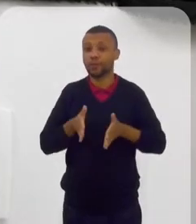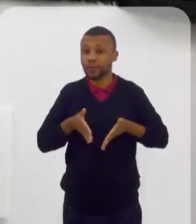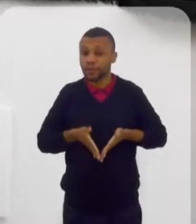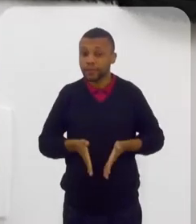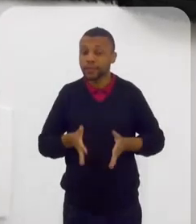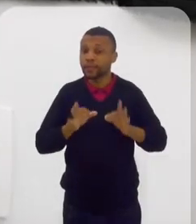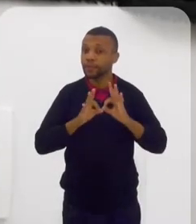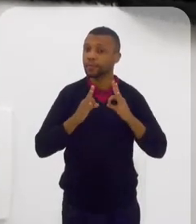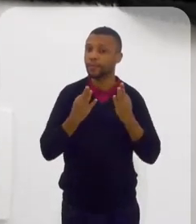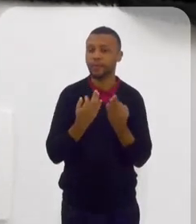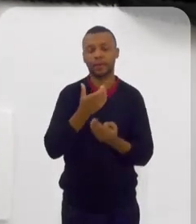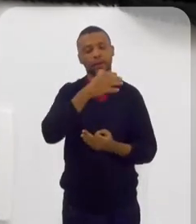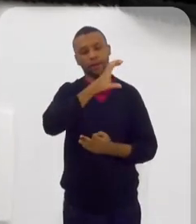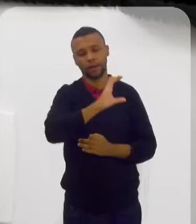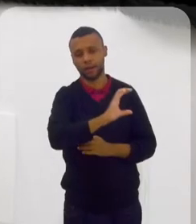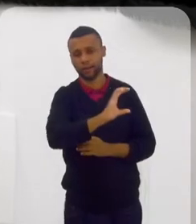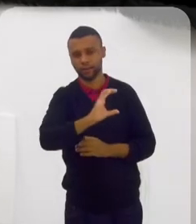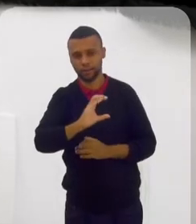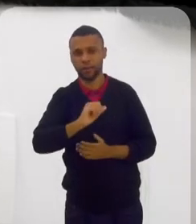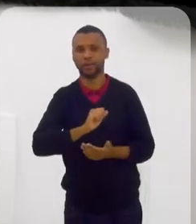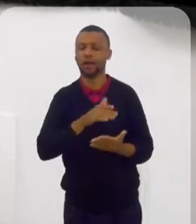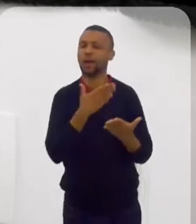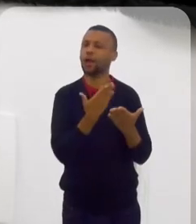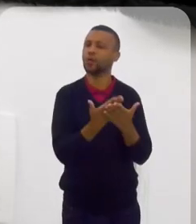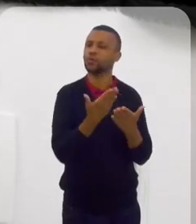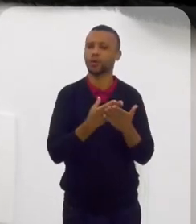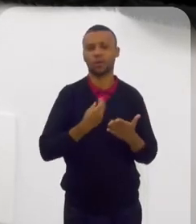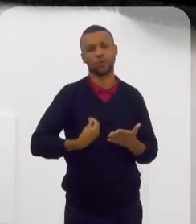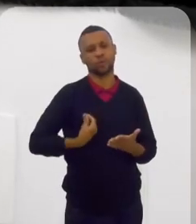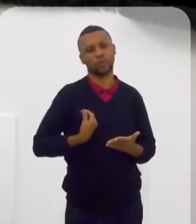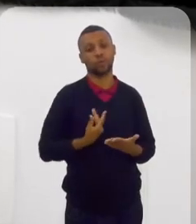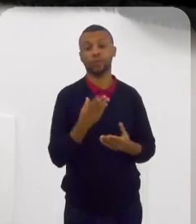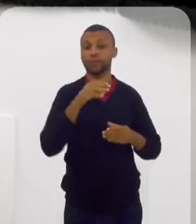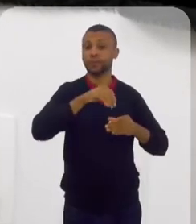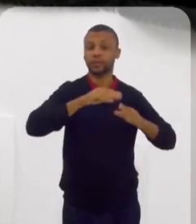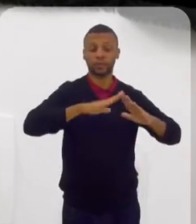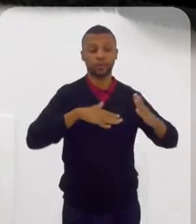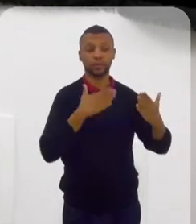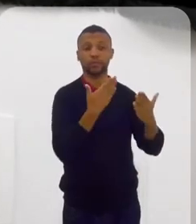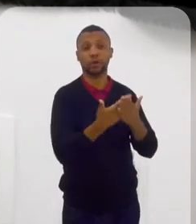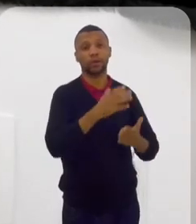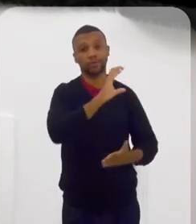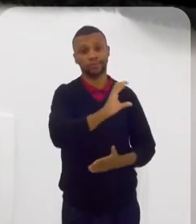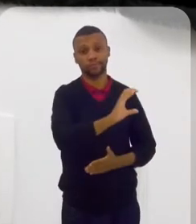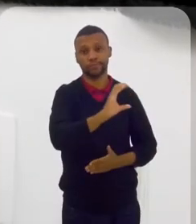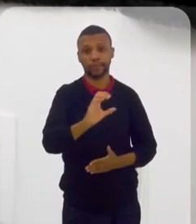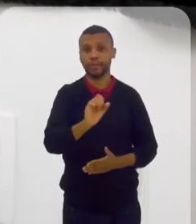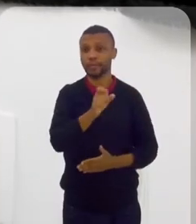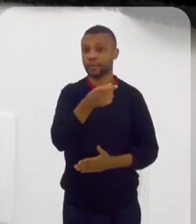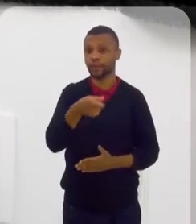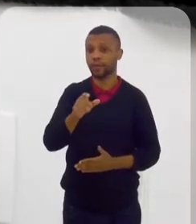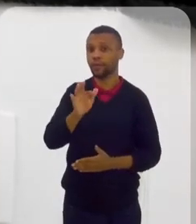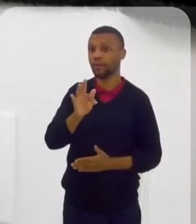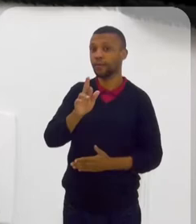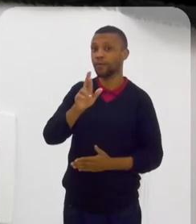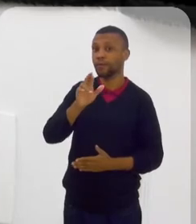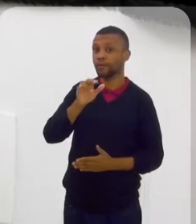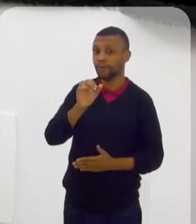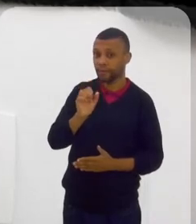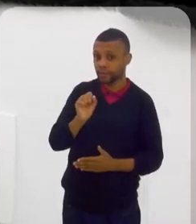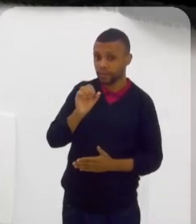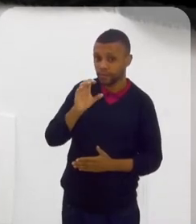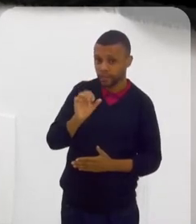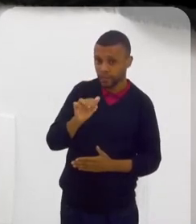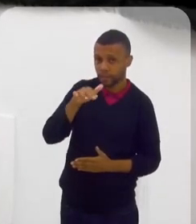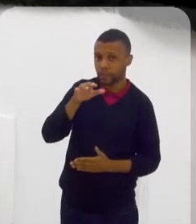nasci em família católica, né? Minha família... estudei a vida inteira em que eu era de católicos, irmãs franciscanas, às quais eu sou muito grato, eu sempre